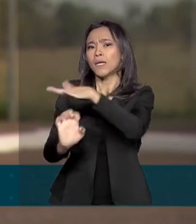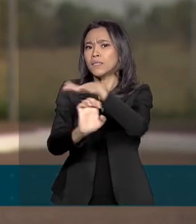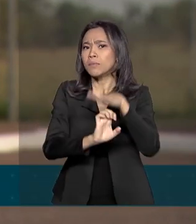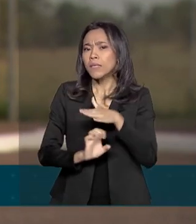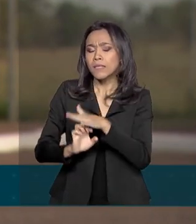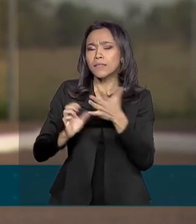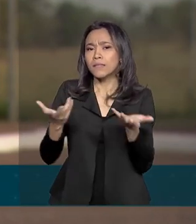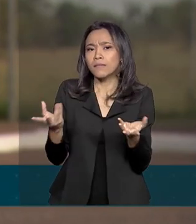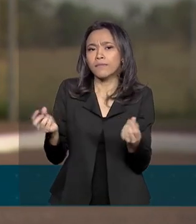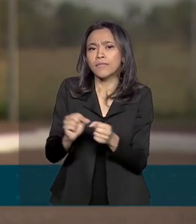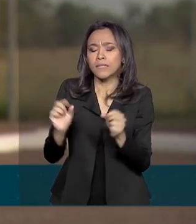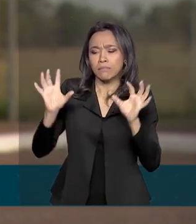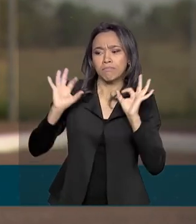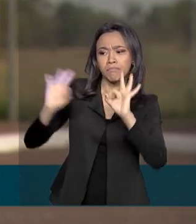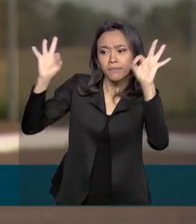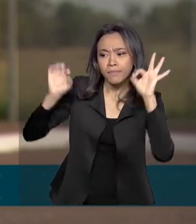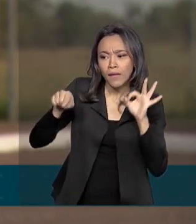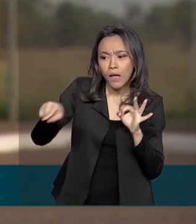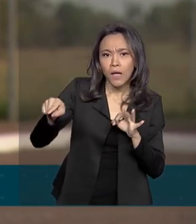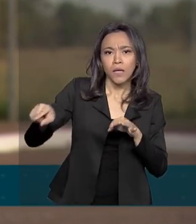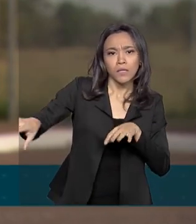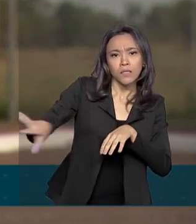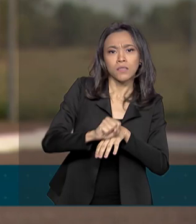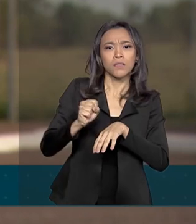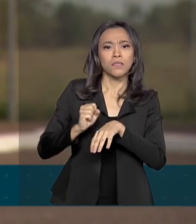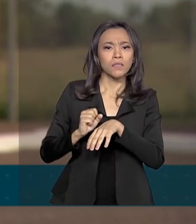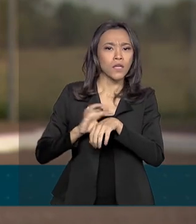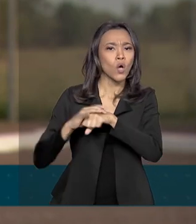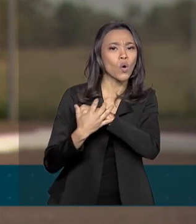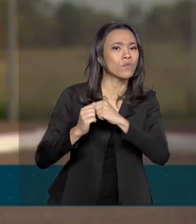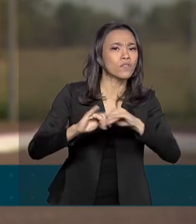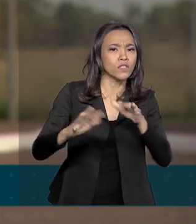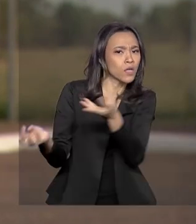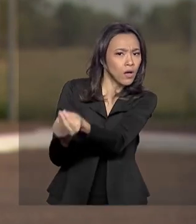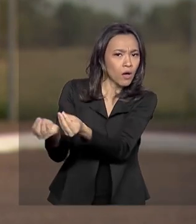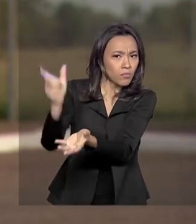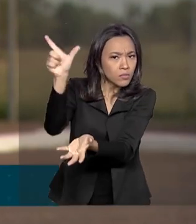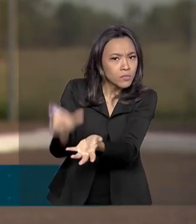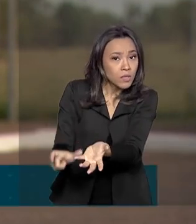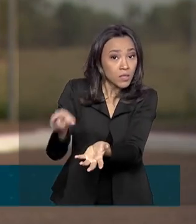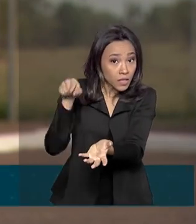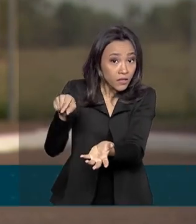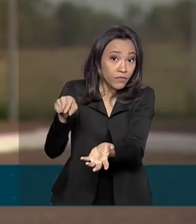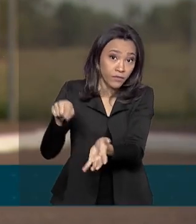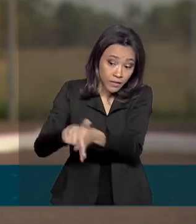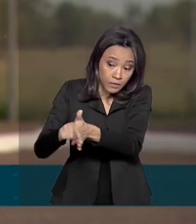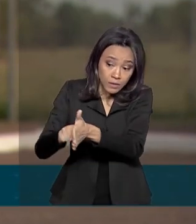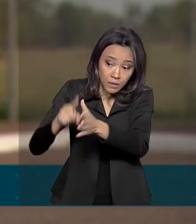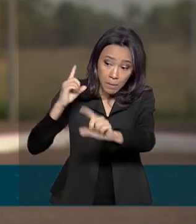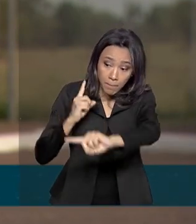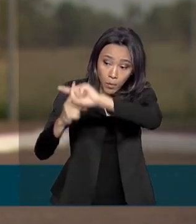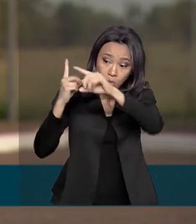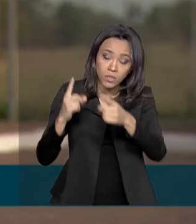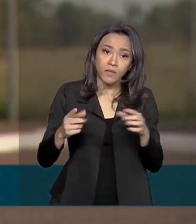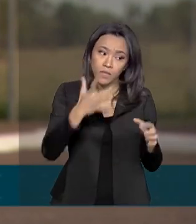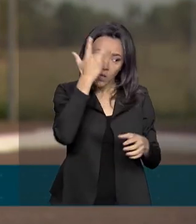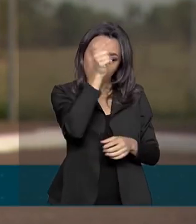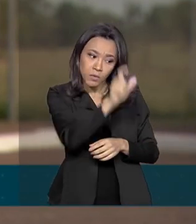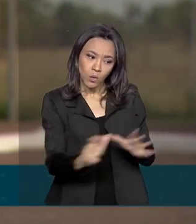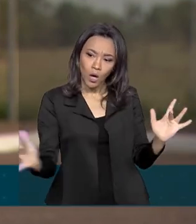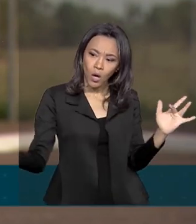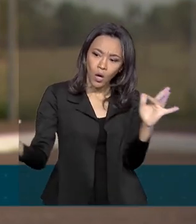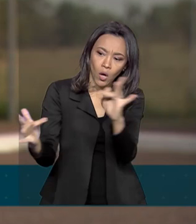confirmados de um trabalhador com Covid-19? Quem teve o exame positivado ou teve contato com uma pessoa